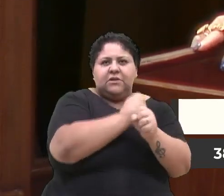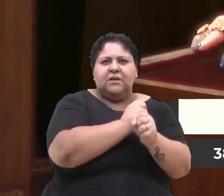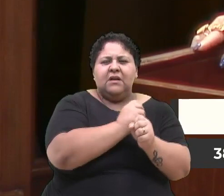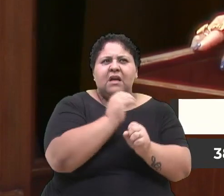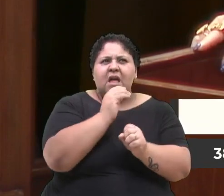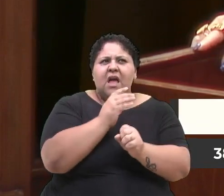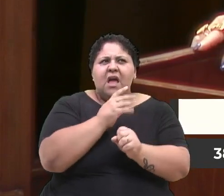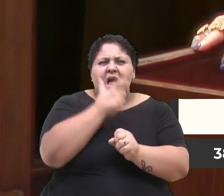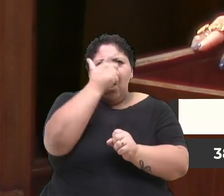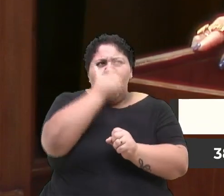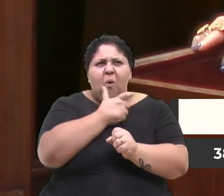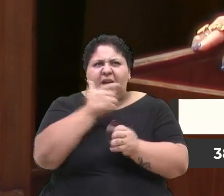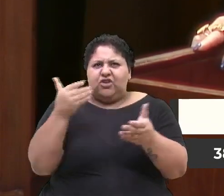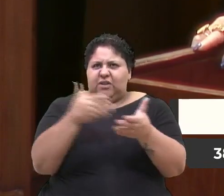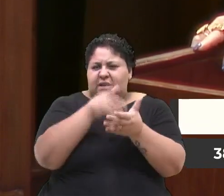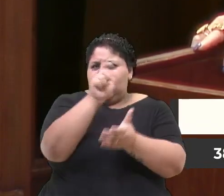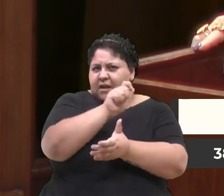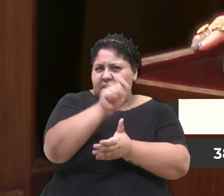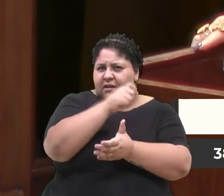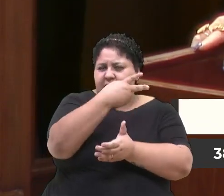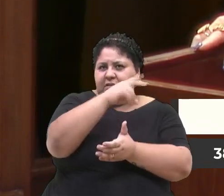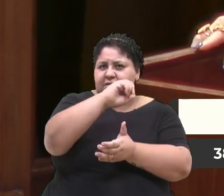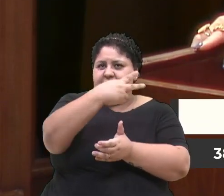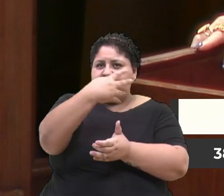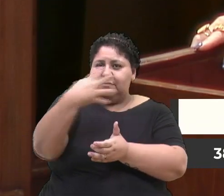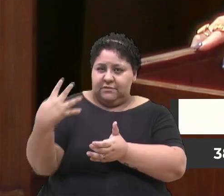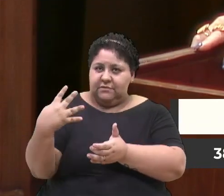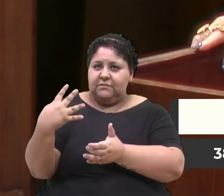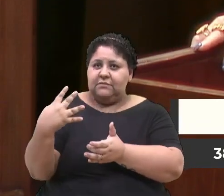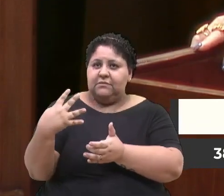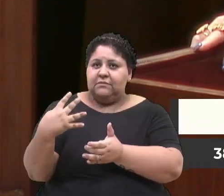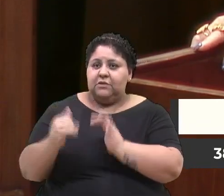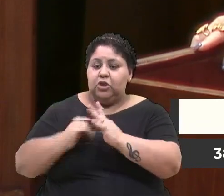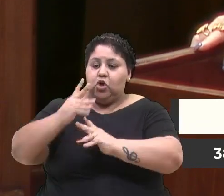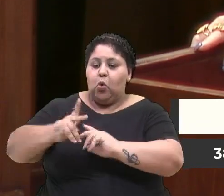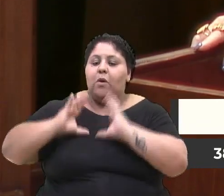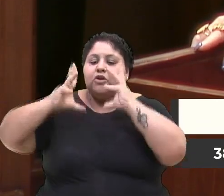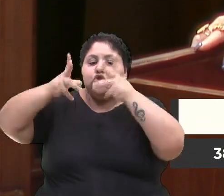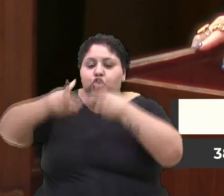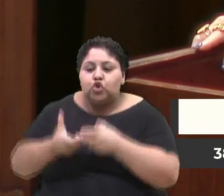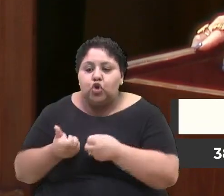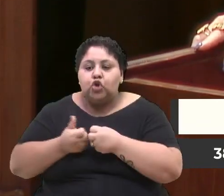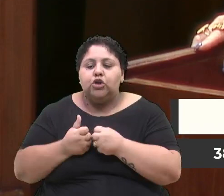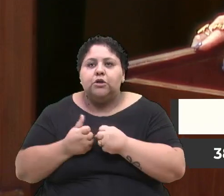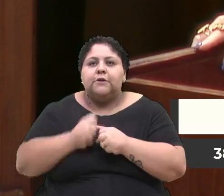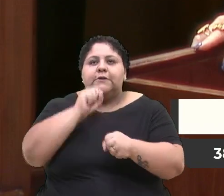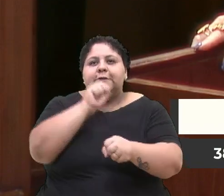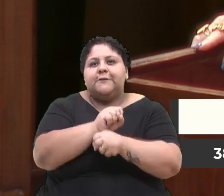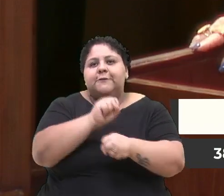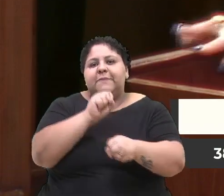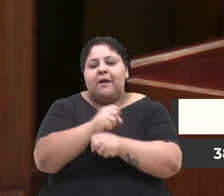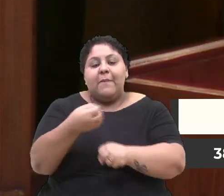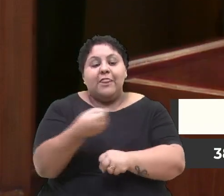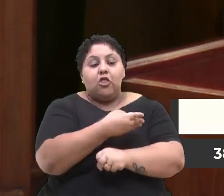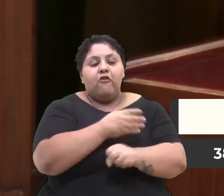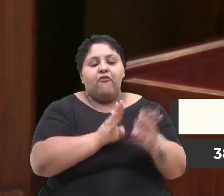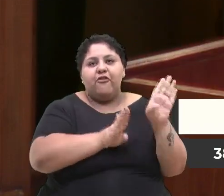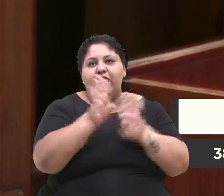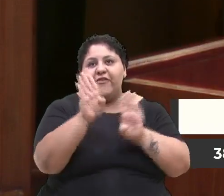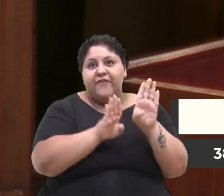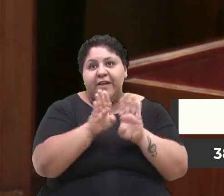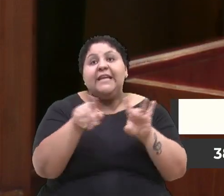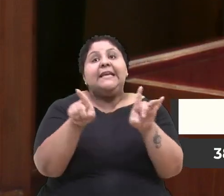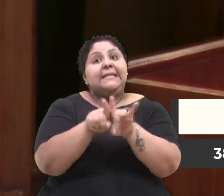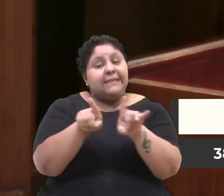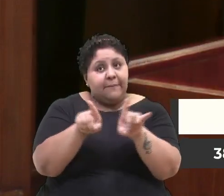engano, até agosto de 2024, quando todo mundo esperava uma nova licitação, que inclusive